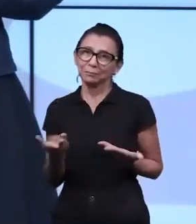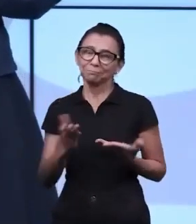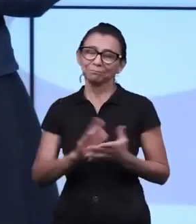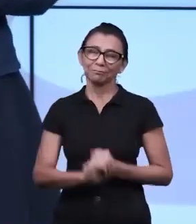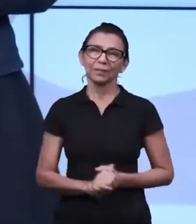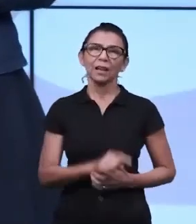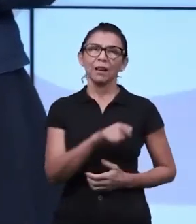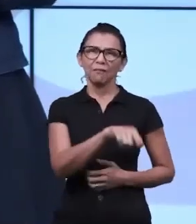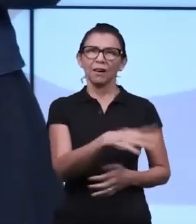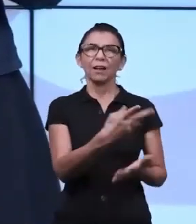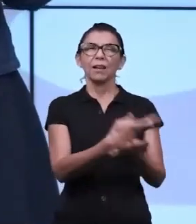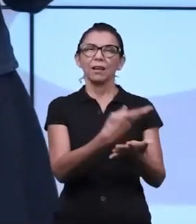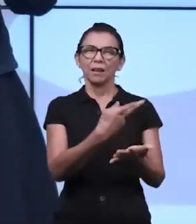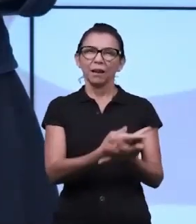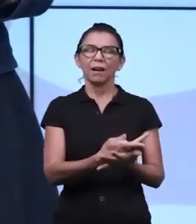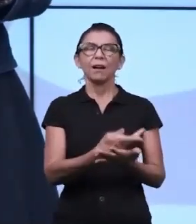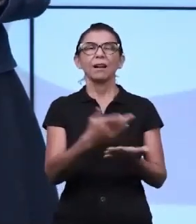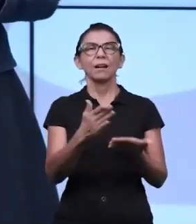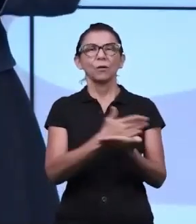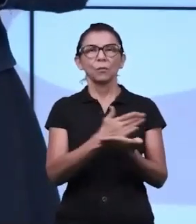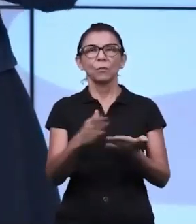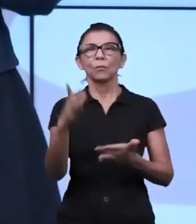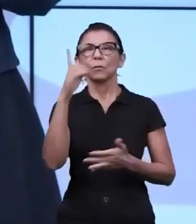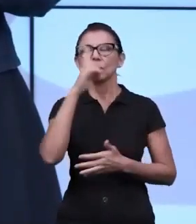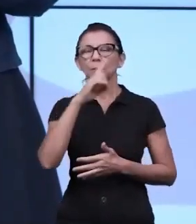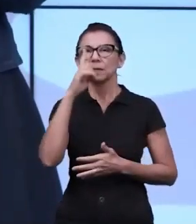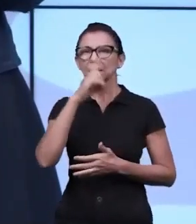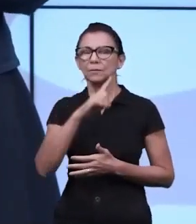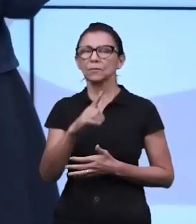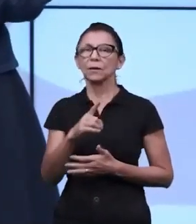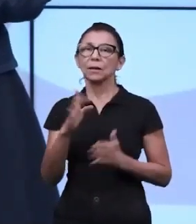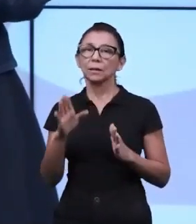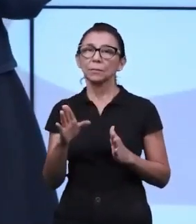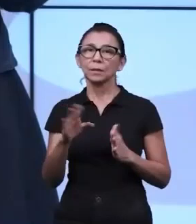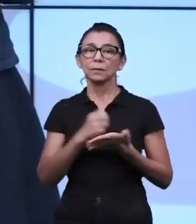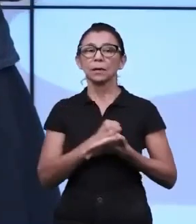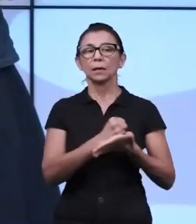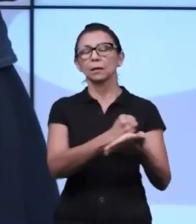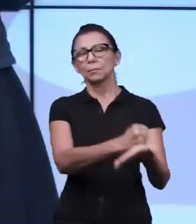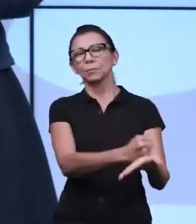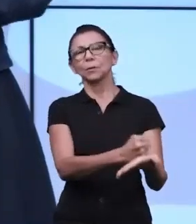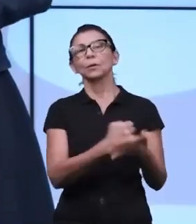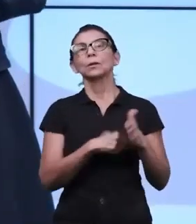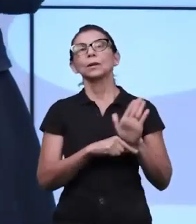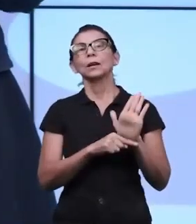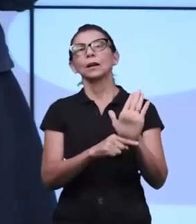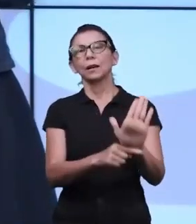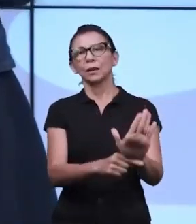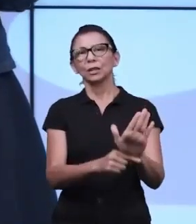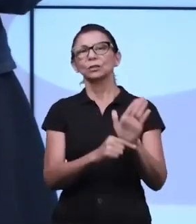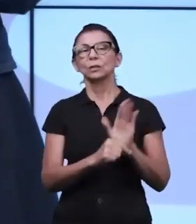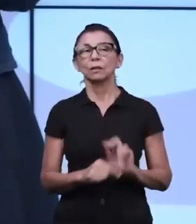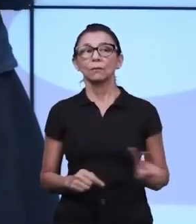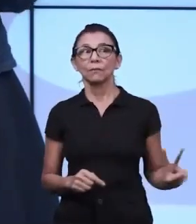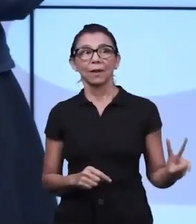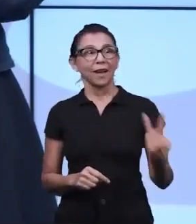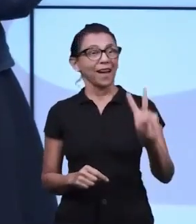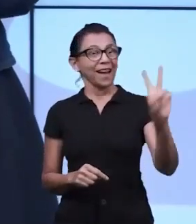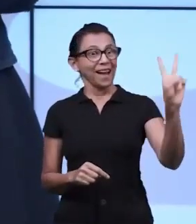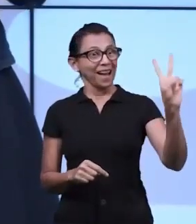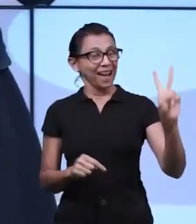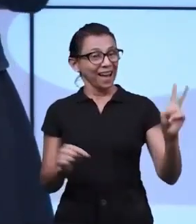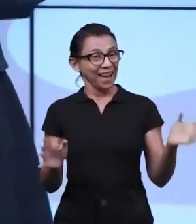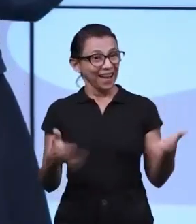Então ela vai errar, ela vai cometer algumas falhas e os pais precisam apoiar e ajudá-las e valorizarem o